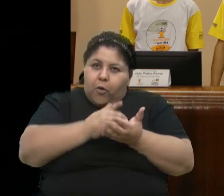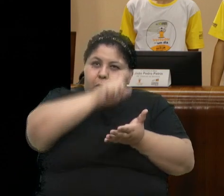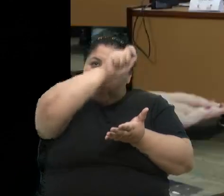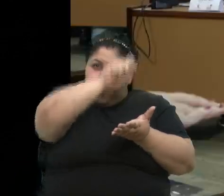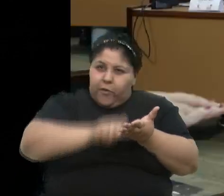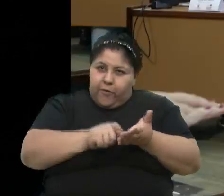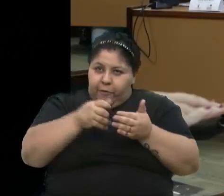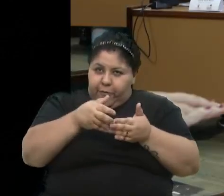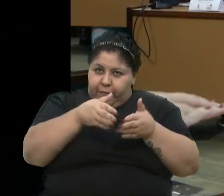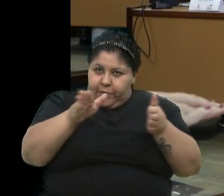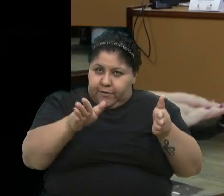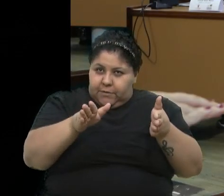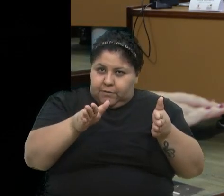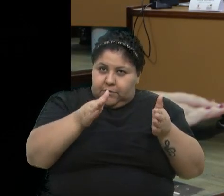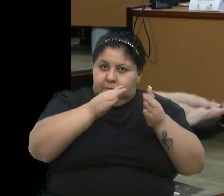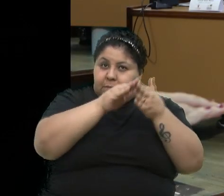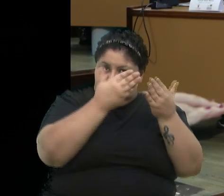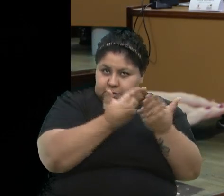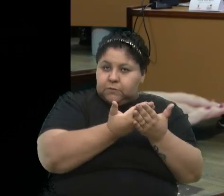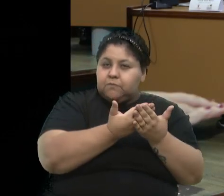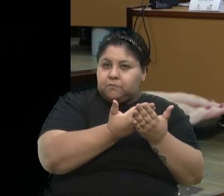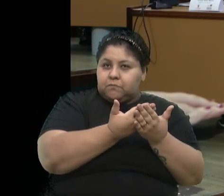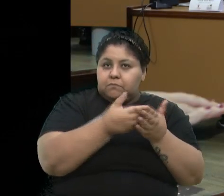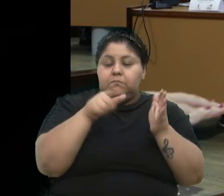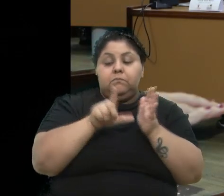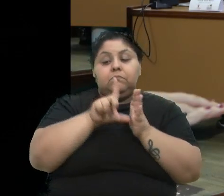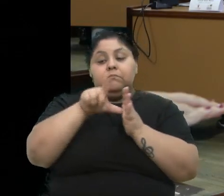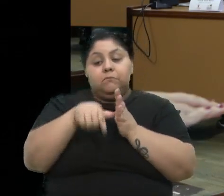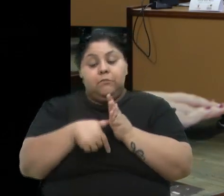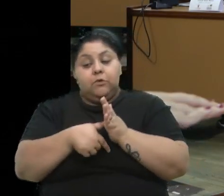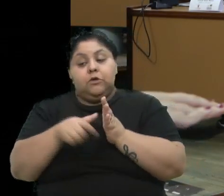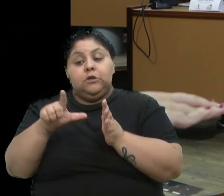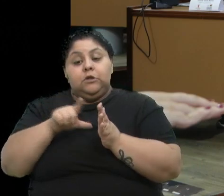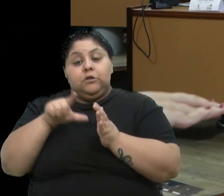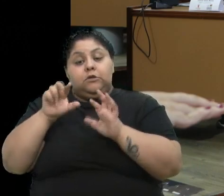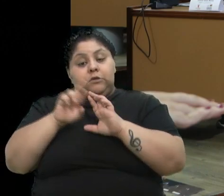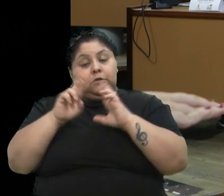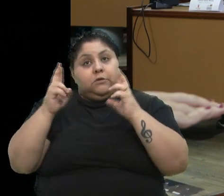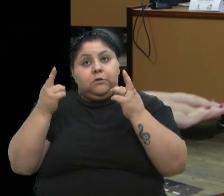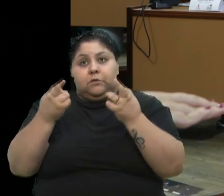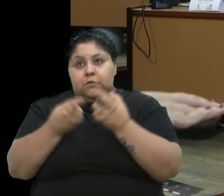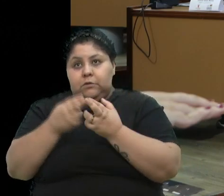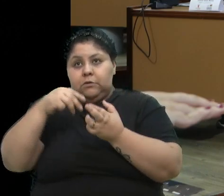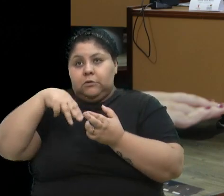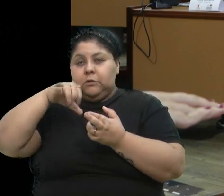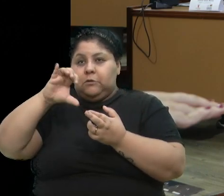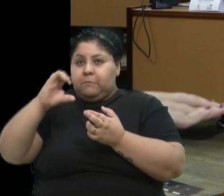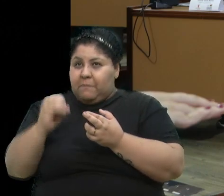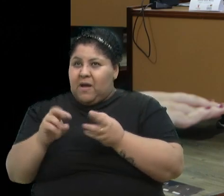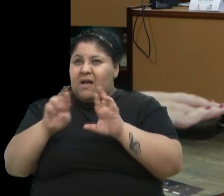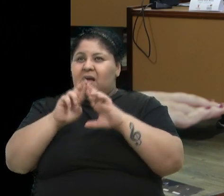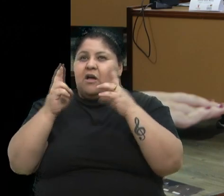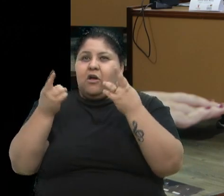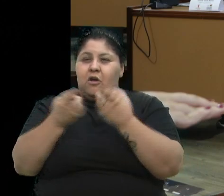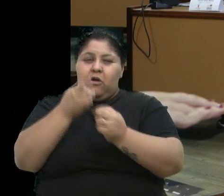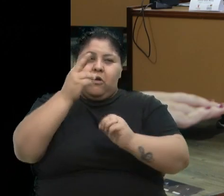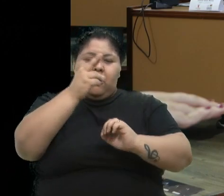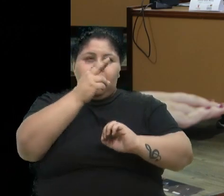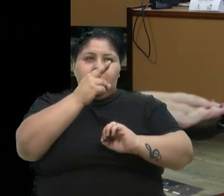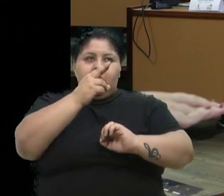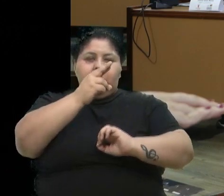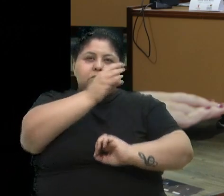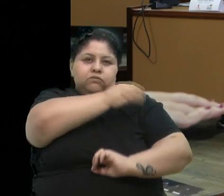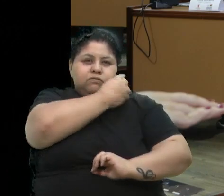abre as inscrições para as escolas, e aí depois tem reuniões em maio, a gente teve reuniões de oficinas, de textos